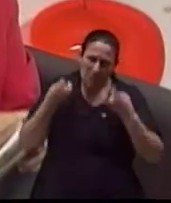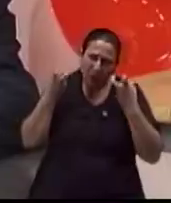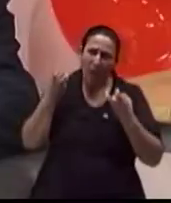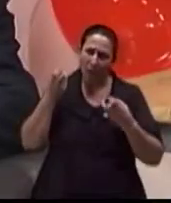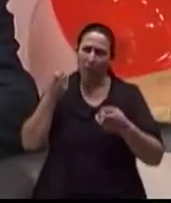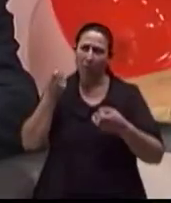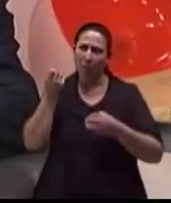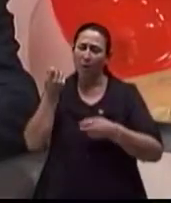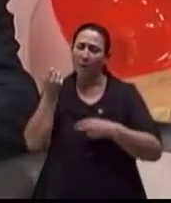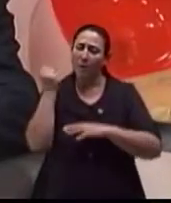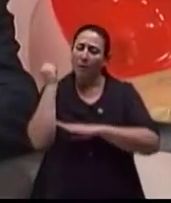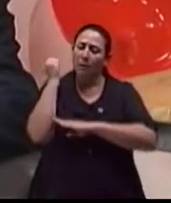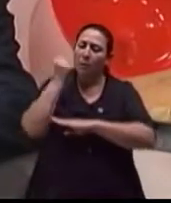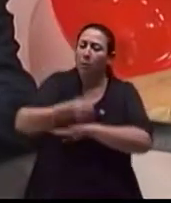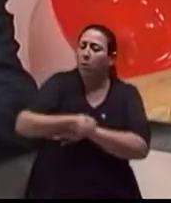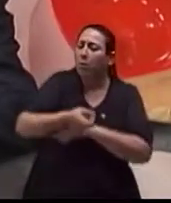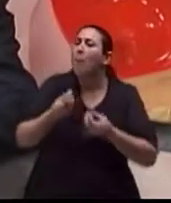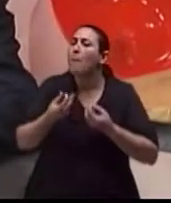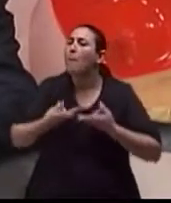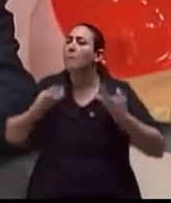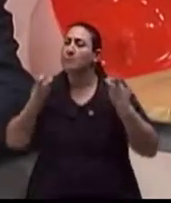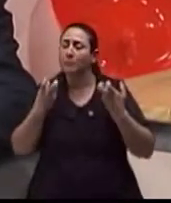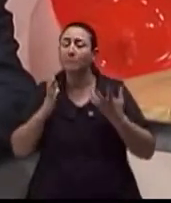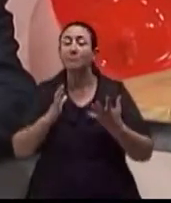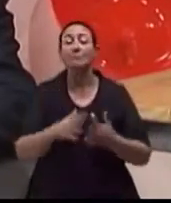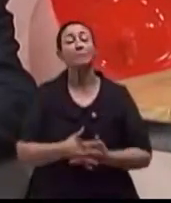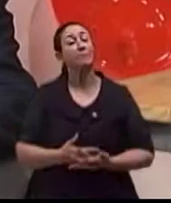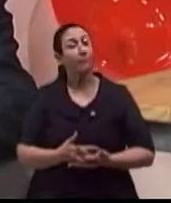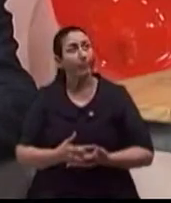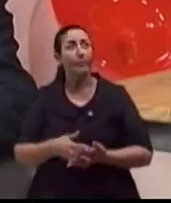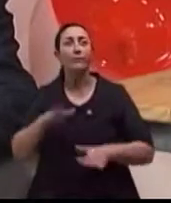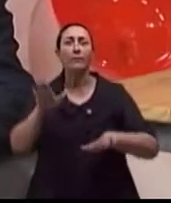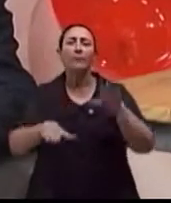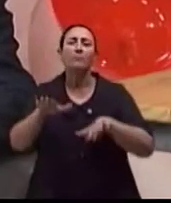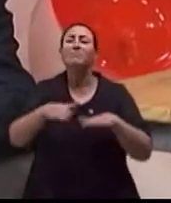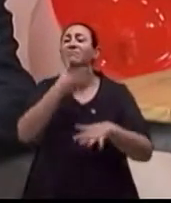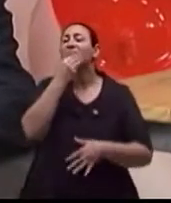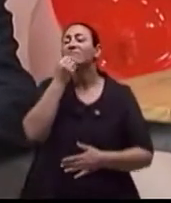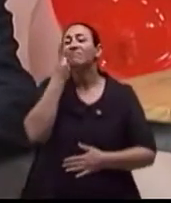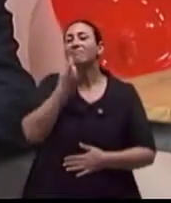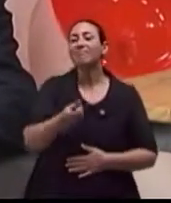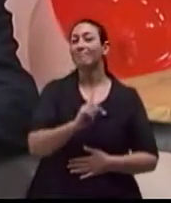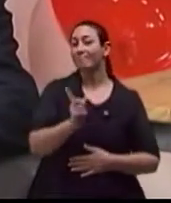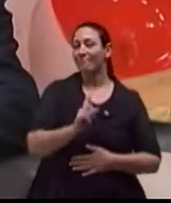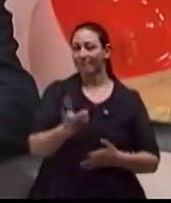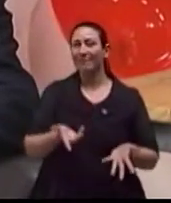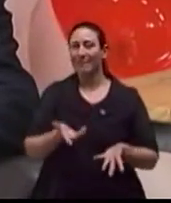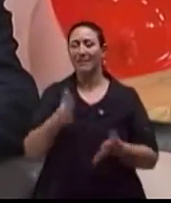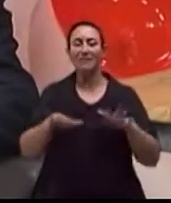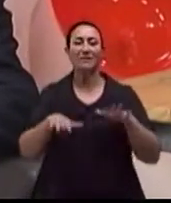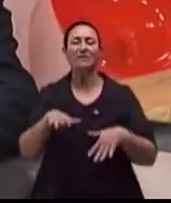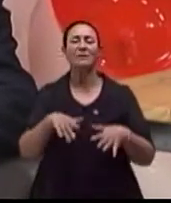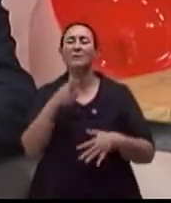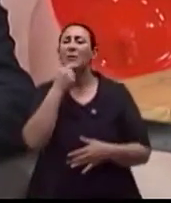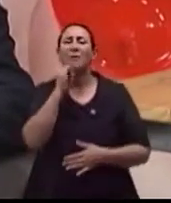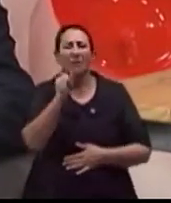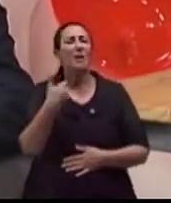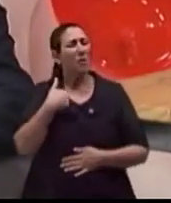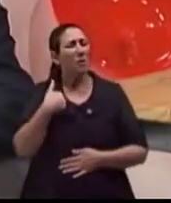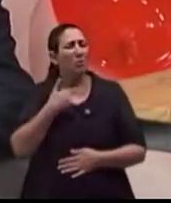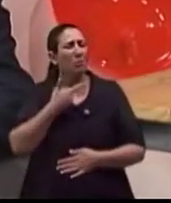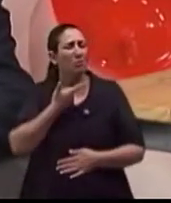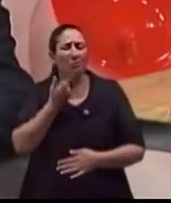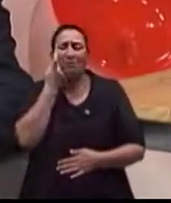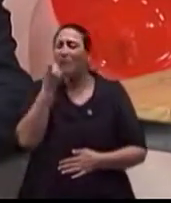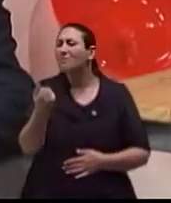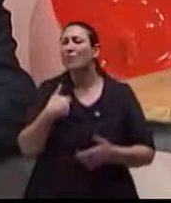outras formas? Às vezes, ela pode se manifestar pela falta do interesse. Muitas vezes, o indivíduo vem e diz assim, mas, doutor, eu estou com falta